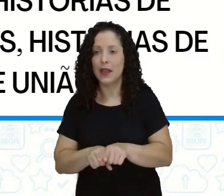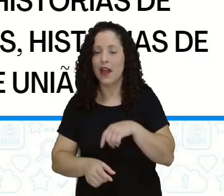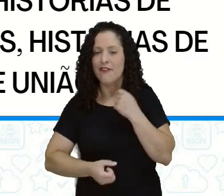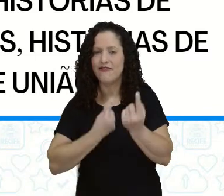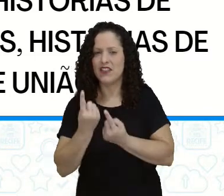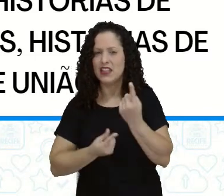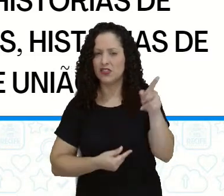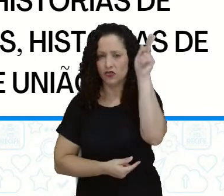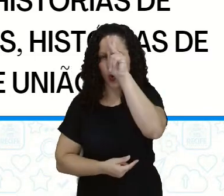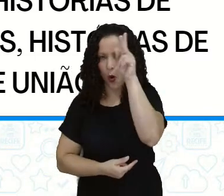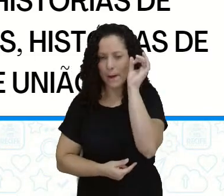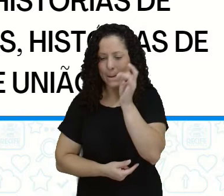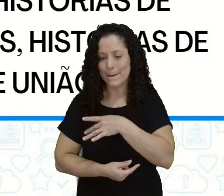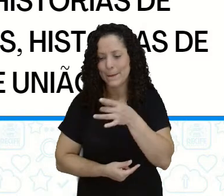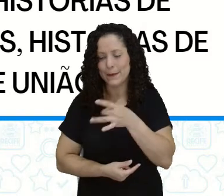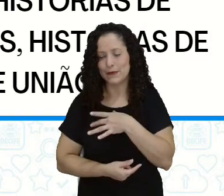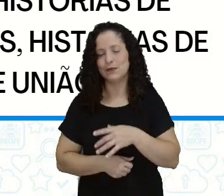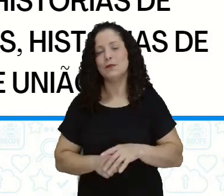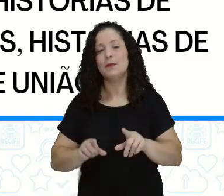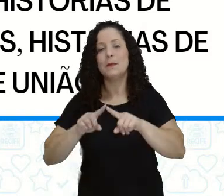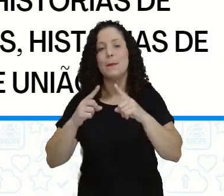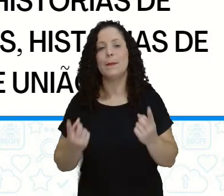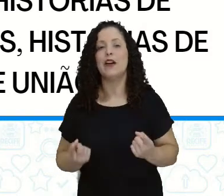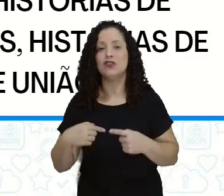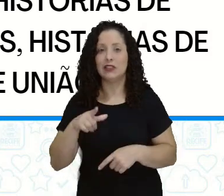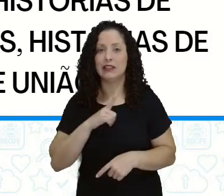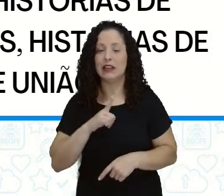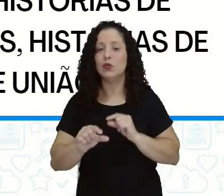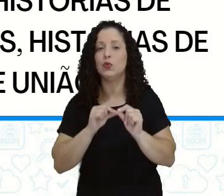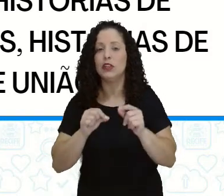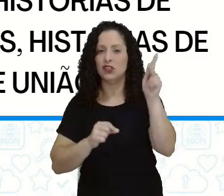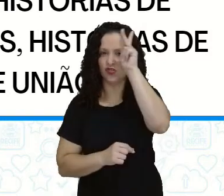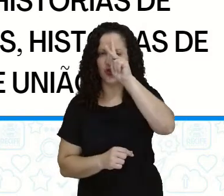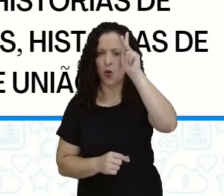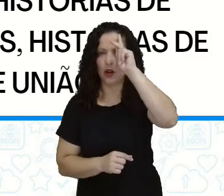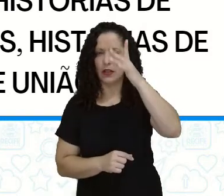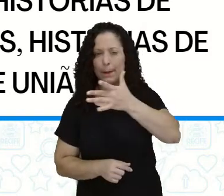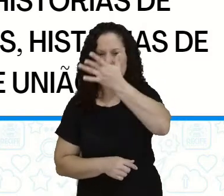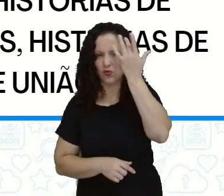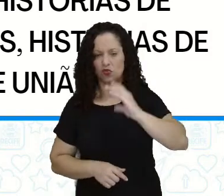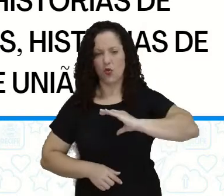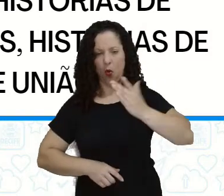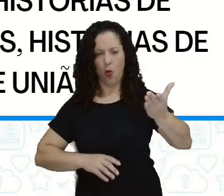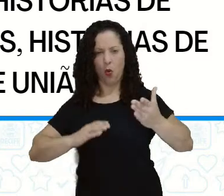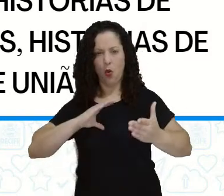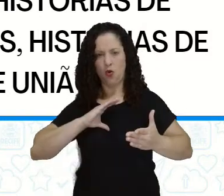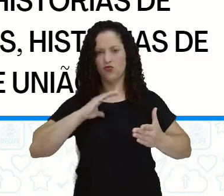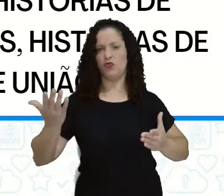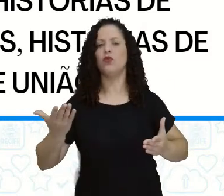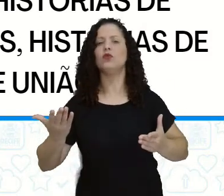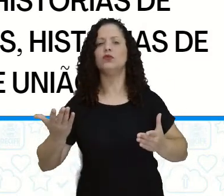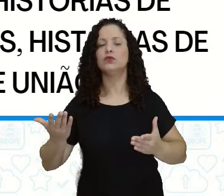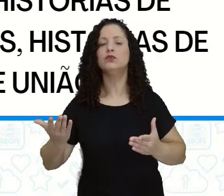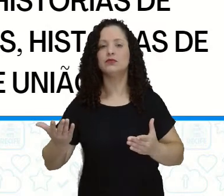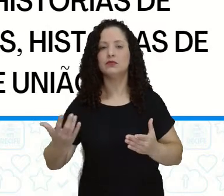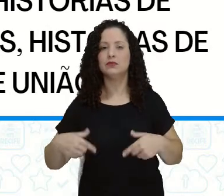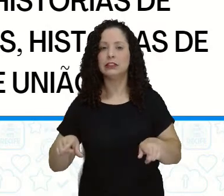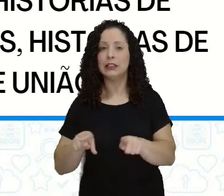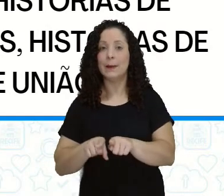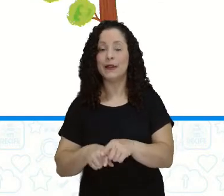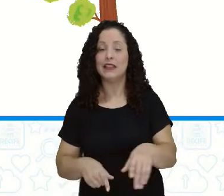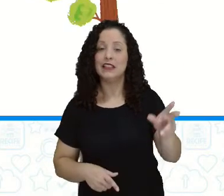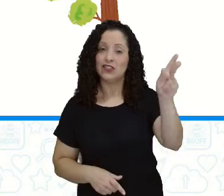Quase sempre, as lendas retratam histórias de bravos guerreiros e guerreiras, histórias de coragem ou de